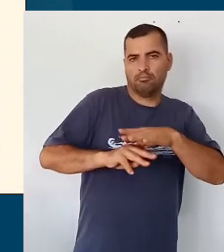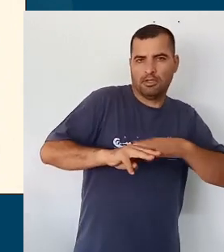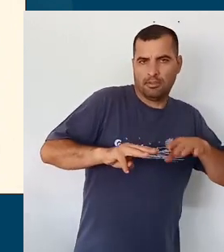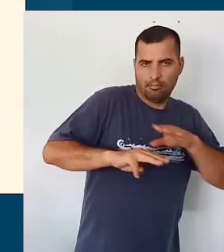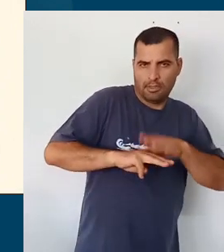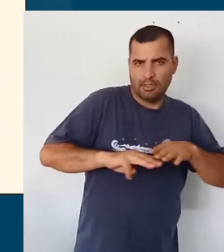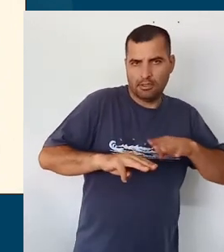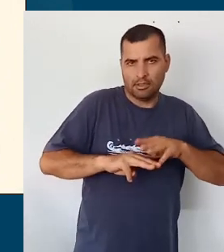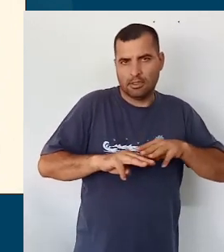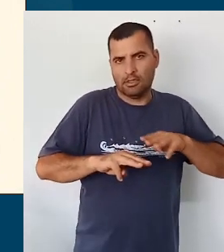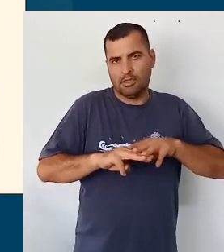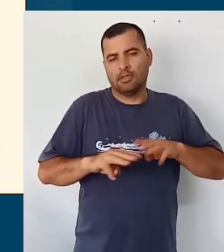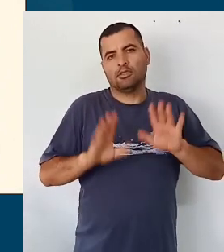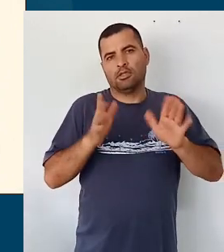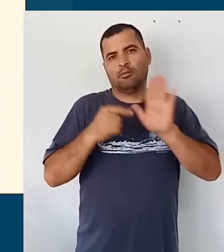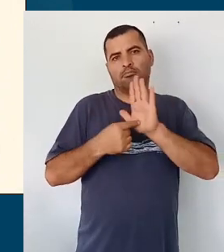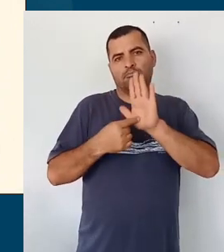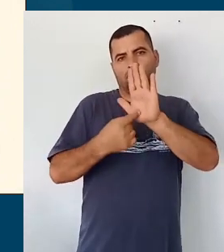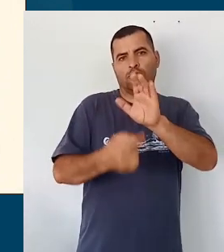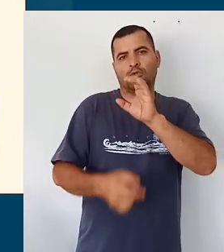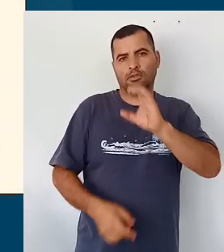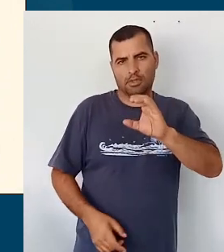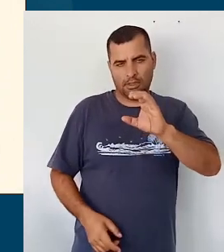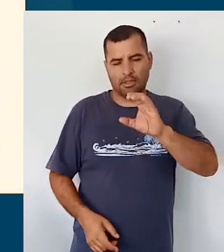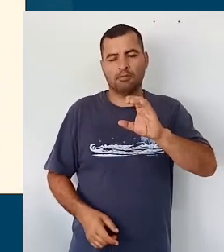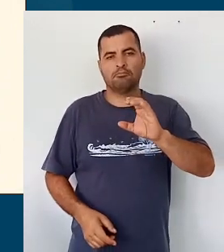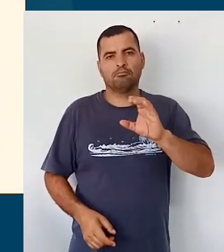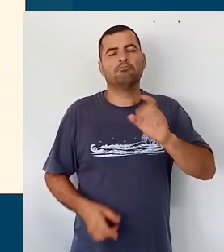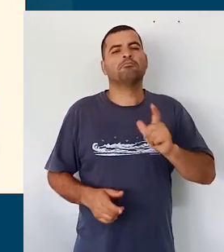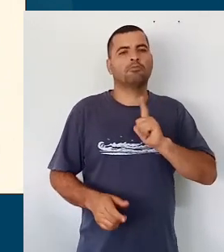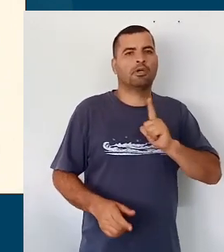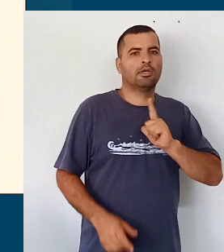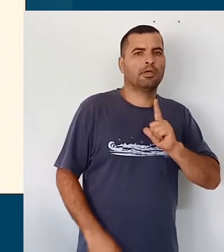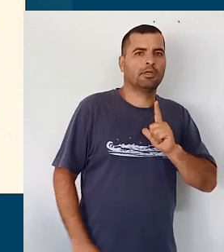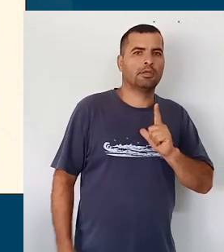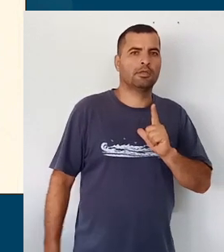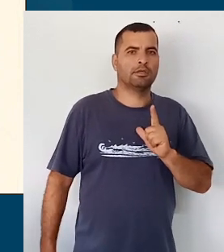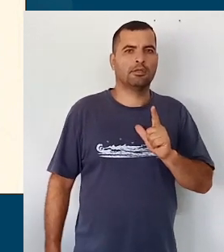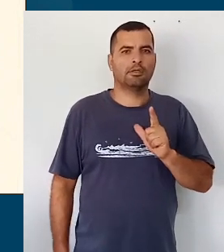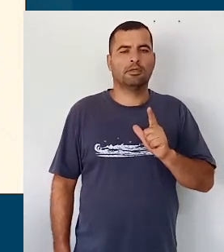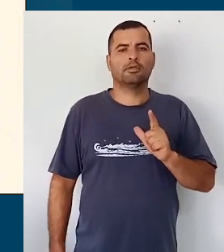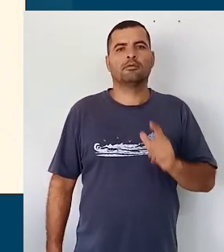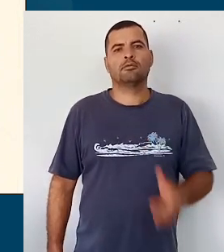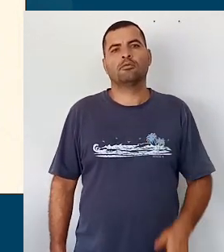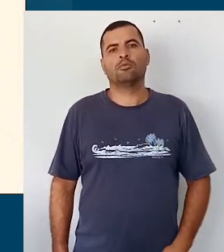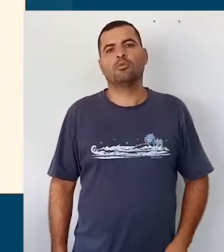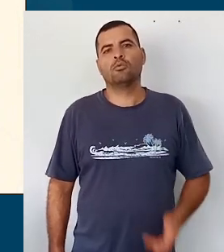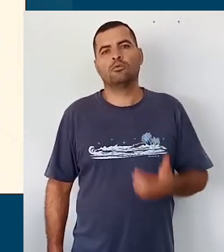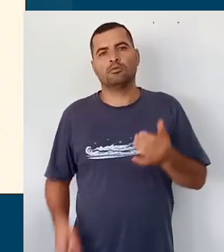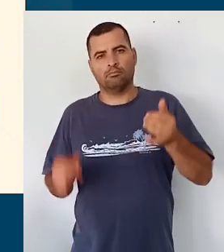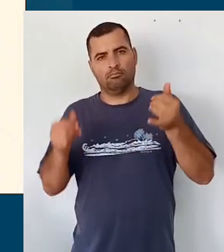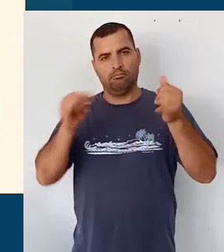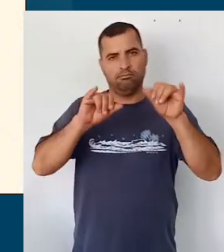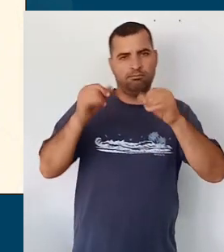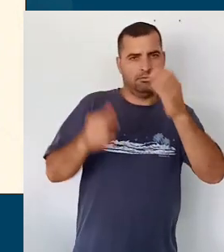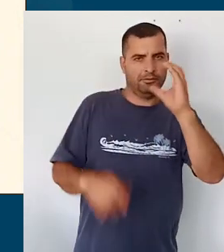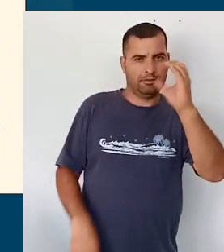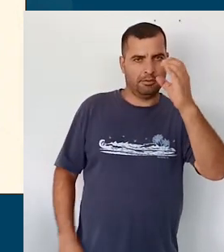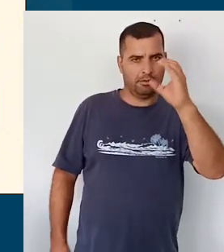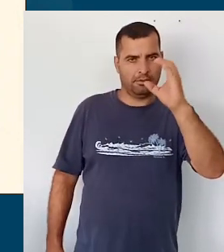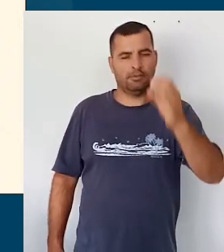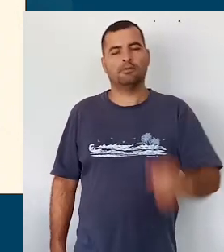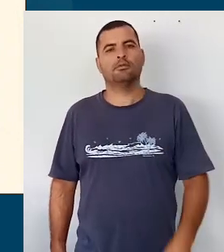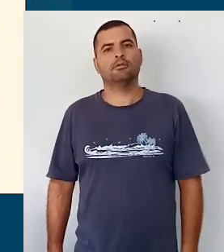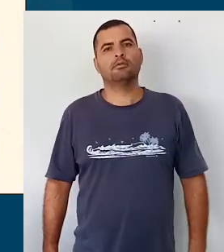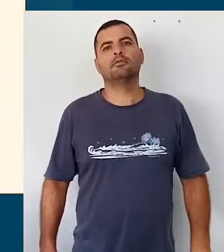como o professor César Carigari já colocou que é área e componente ao mesmo tempo, ciências que